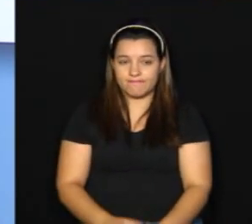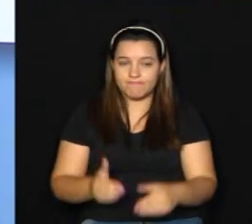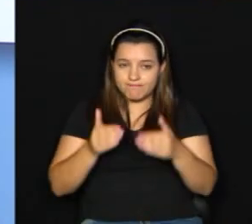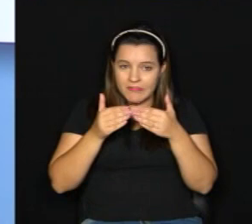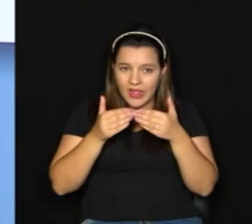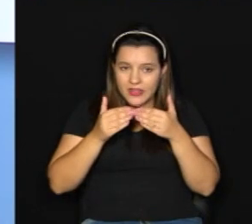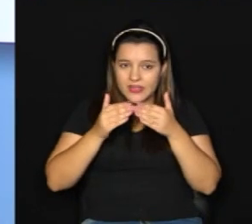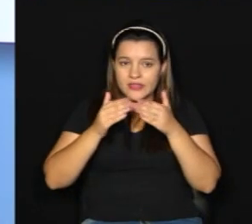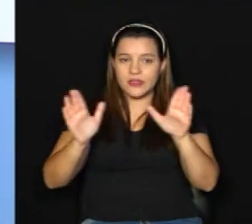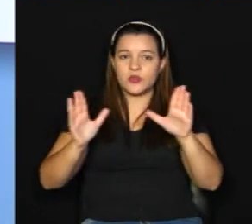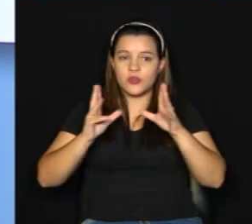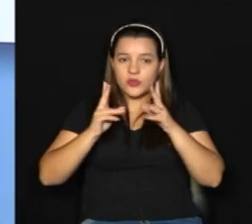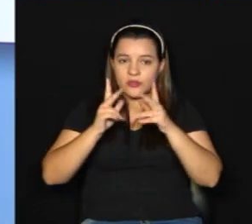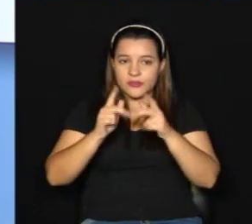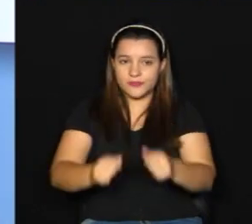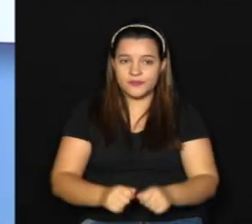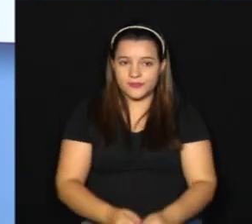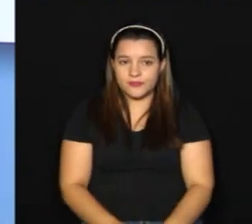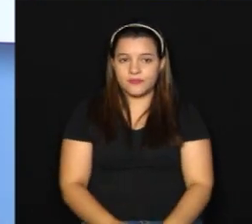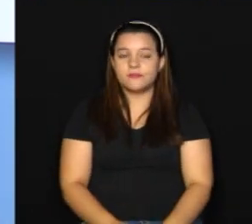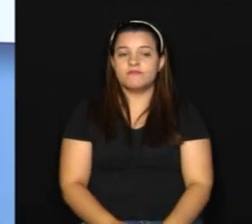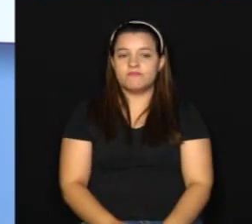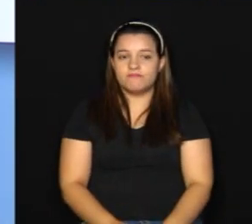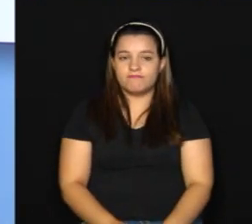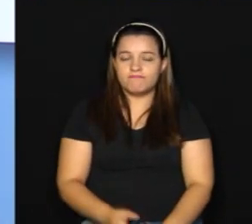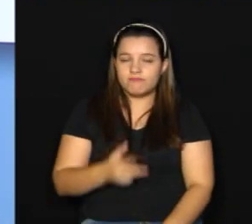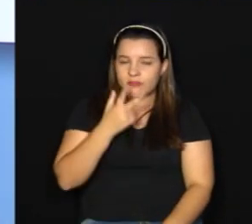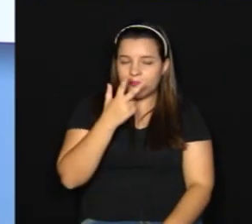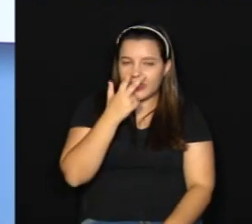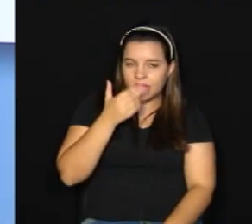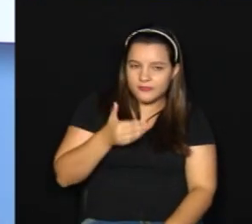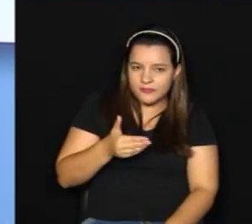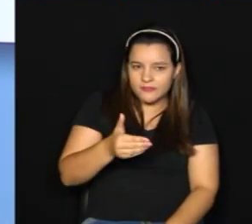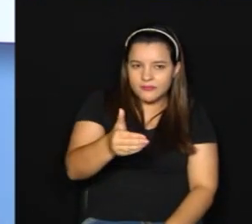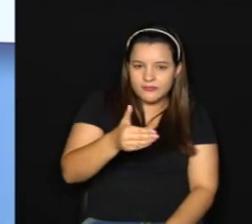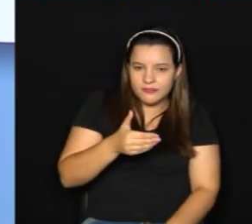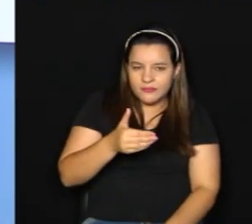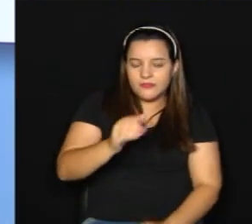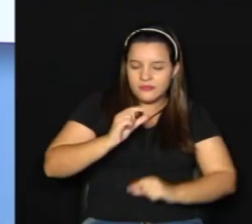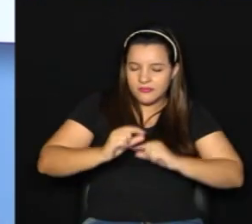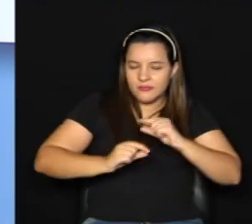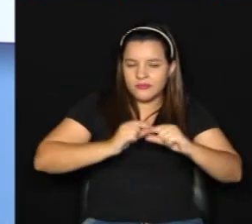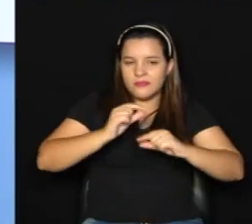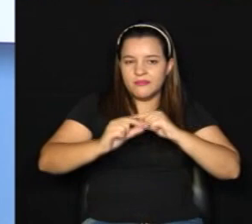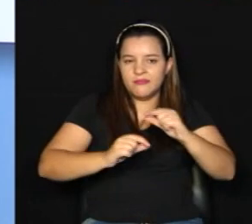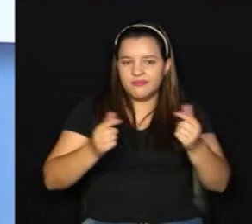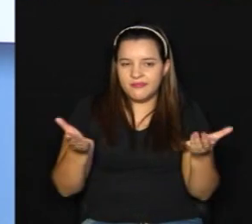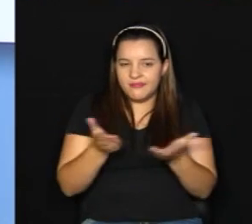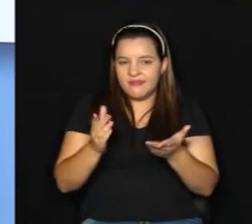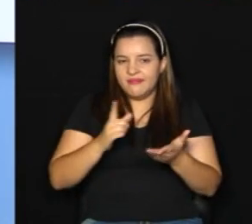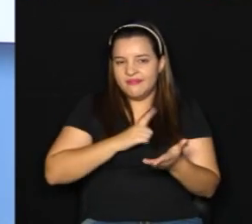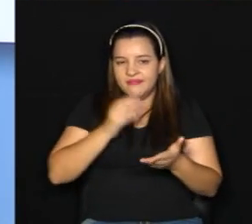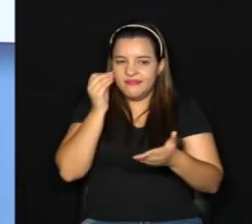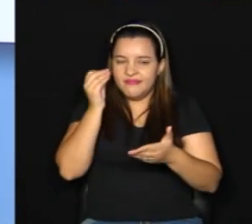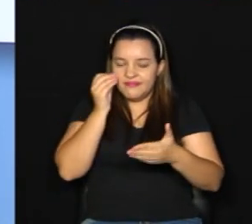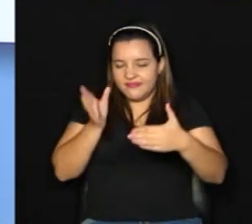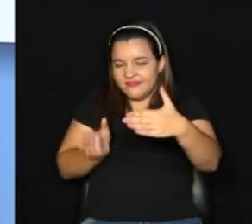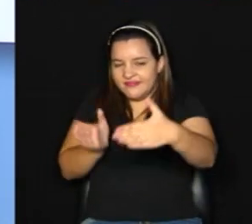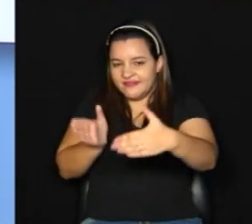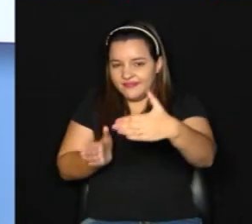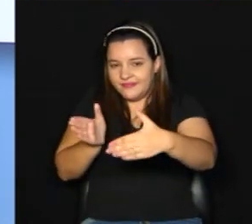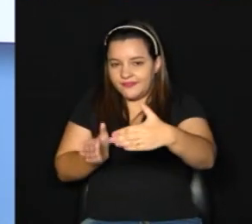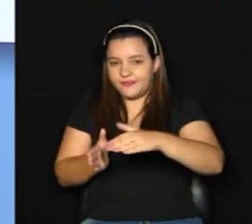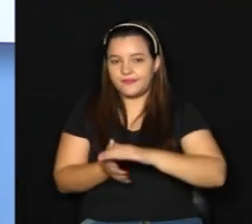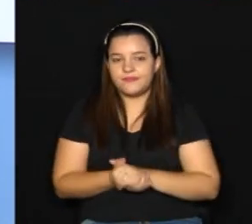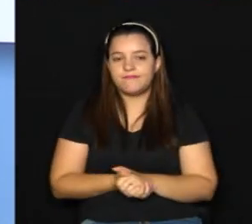completa e a entrega vai acontecer aí agora paulatinamente. Hoje tem esse teste. Então,